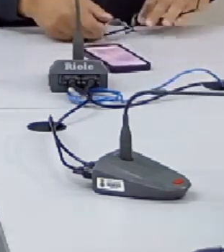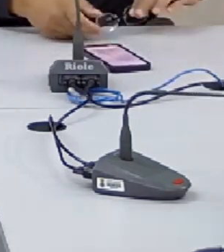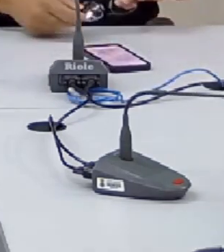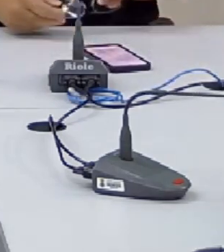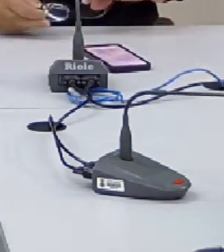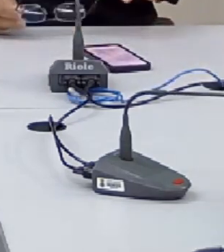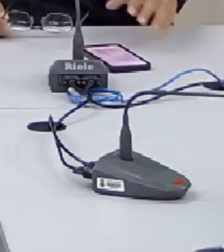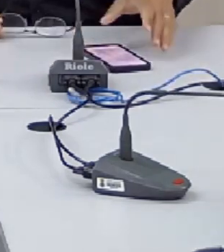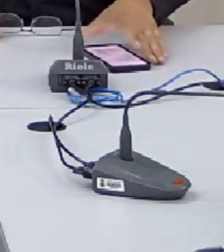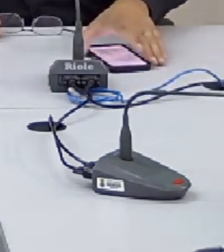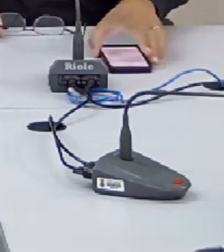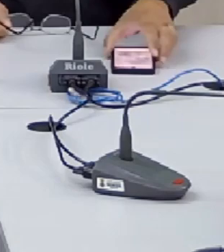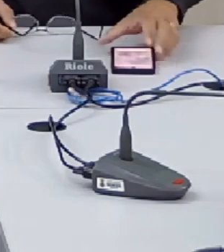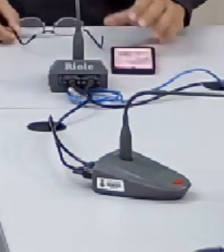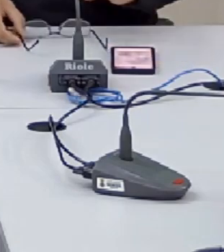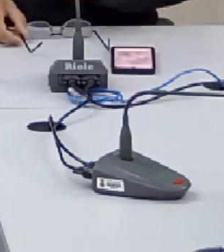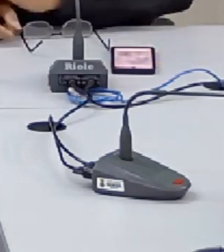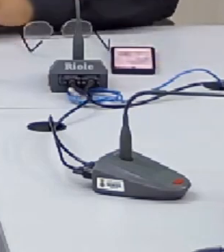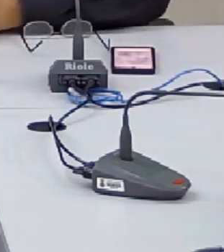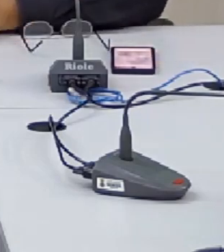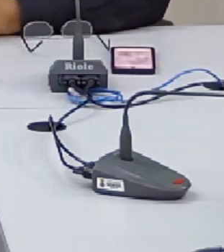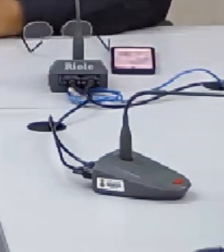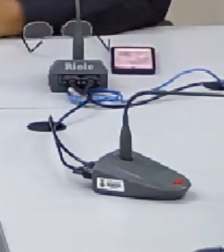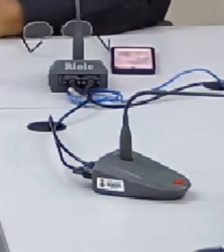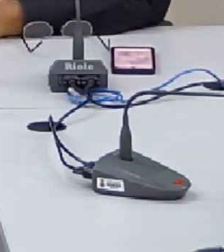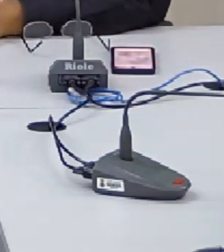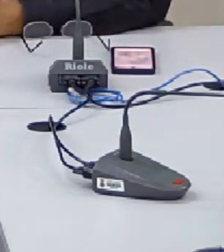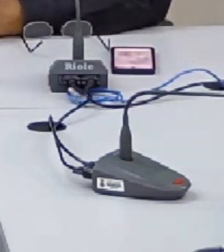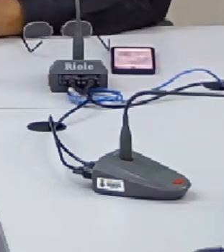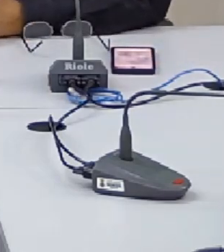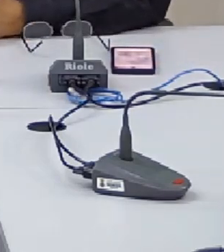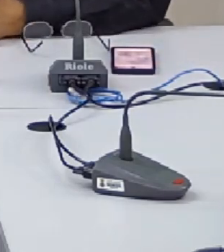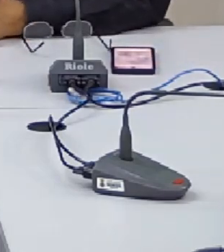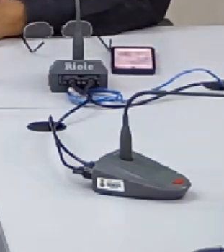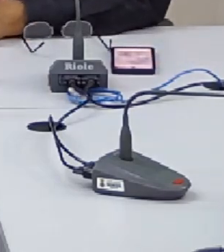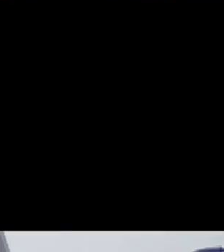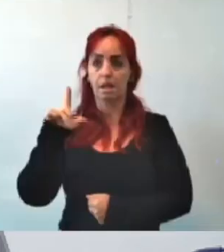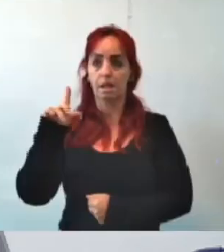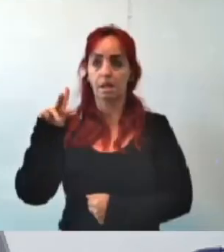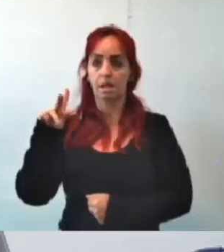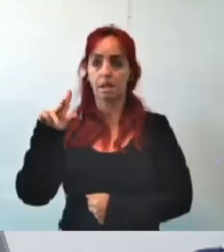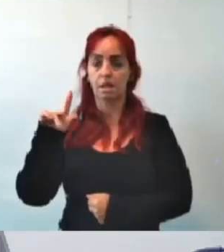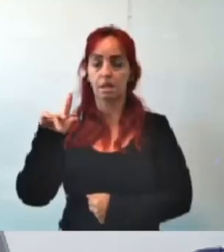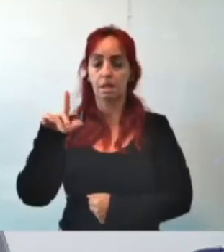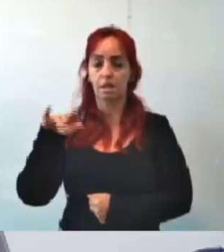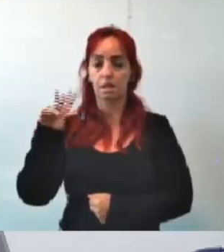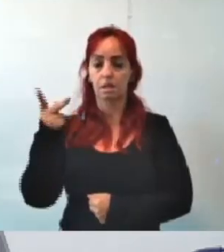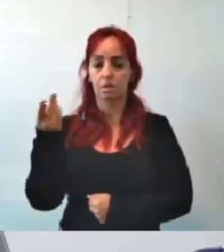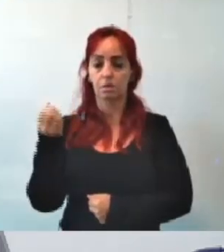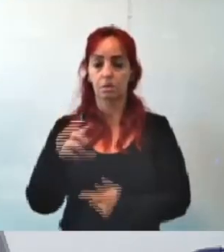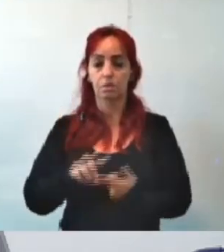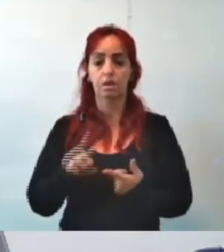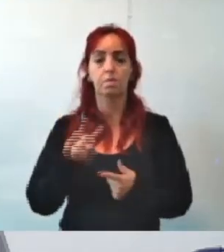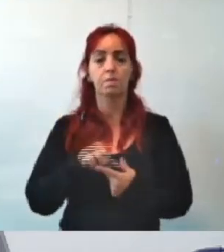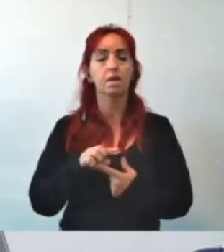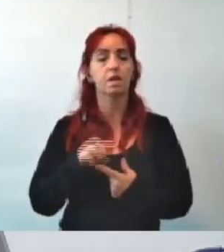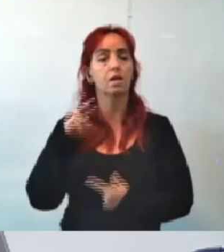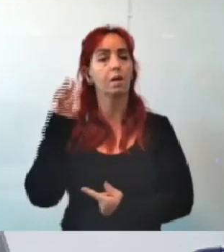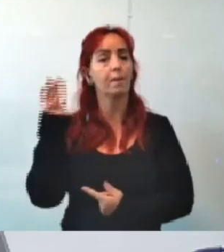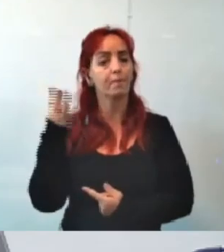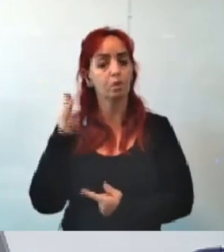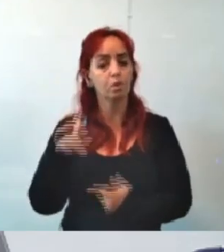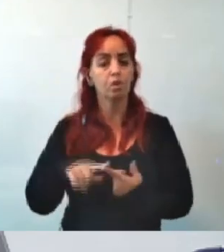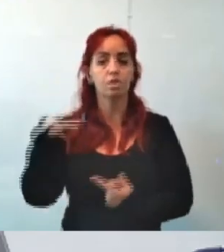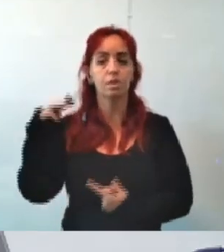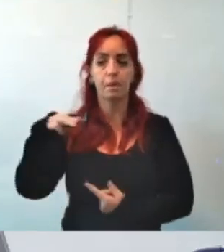saneamento. Convocação, vereador Elin da Farmácia, presidente da comissão de saúde e saneamento, convoca nos termos regimentais, para o doutor Bruno, Sérgio Froes, Maninho